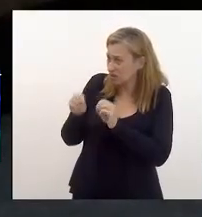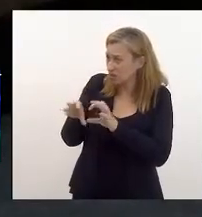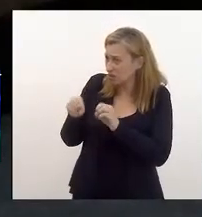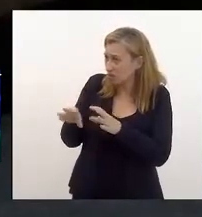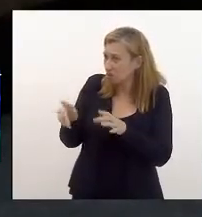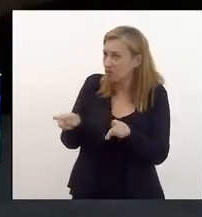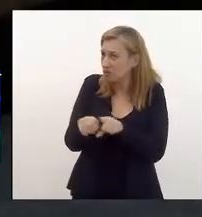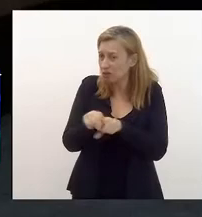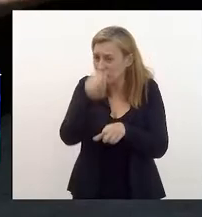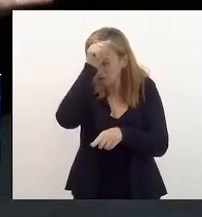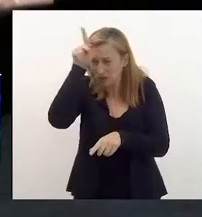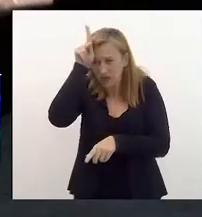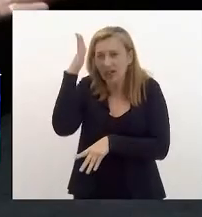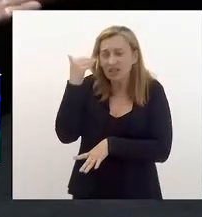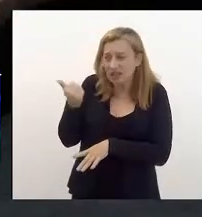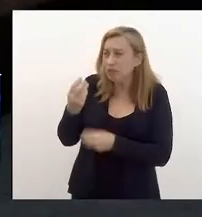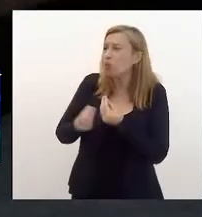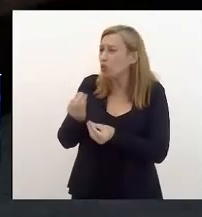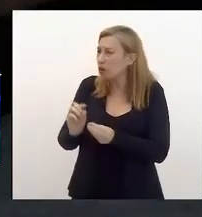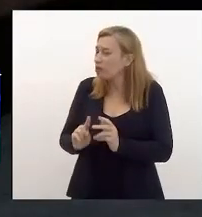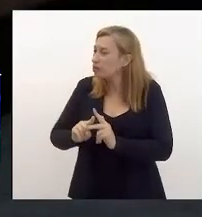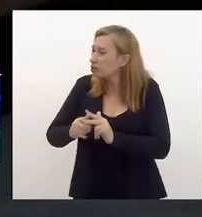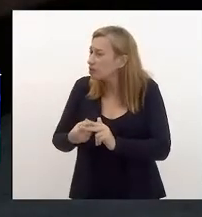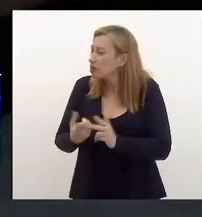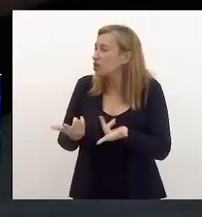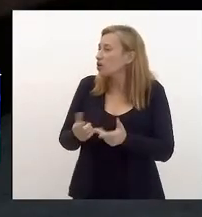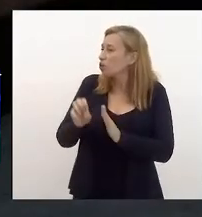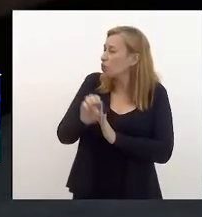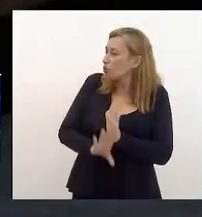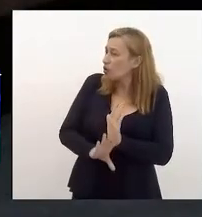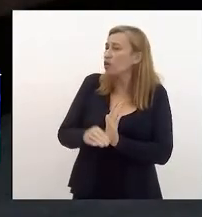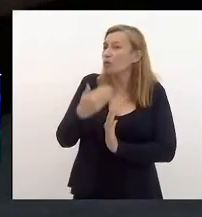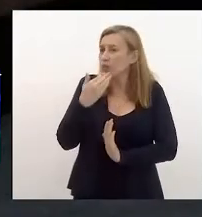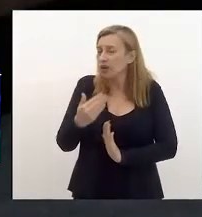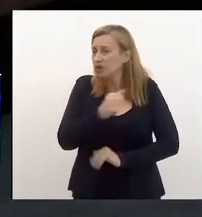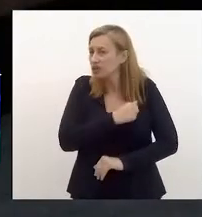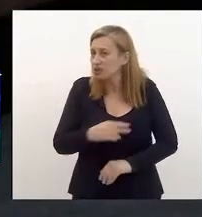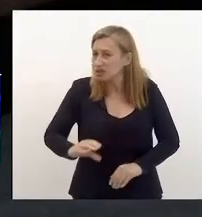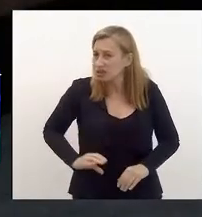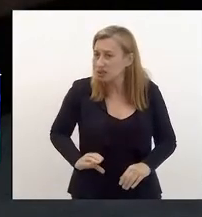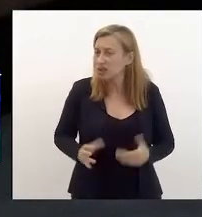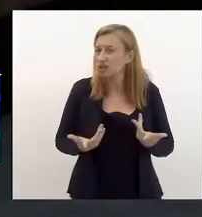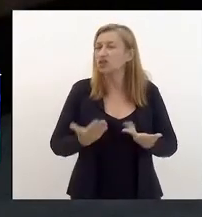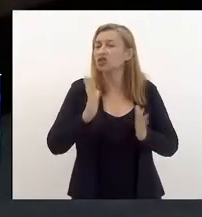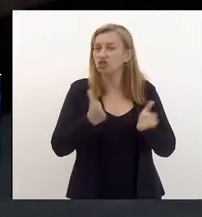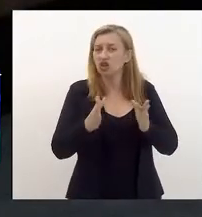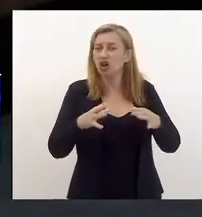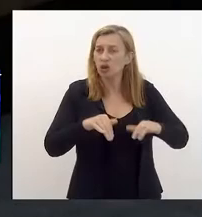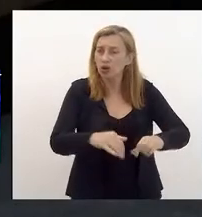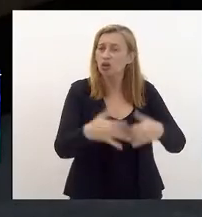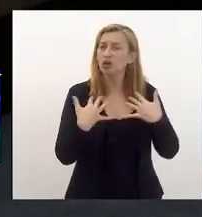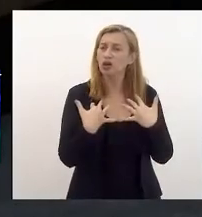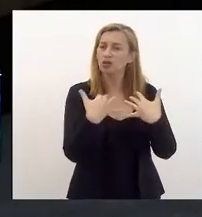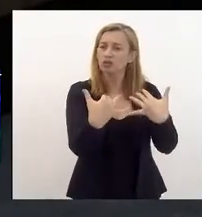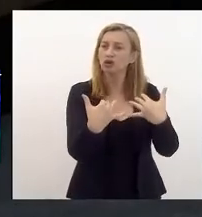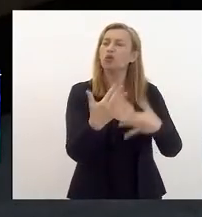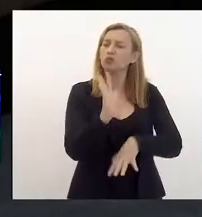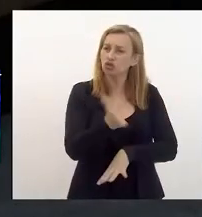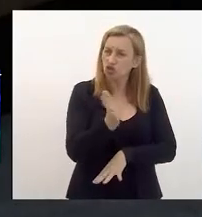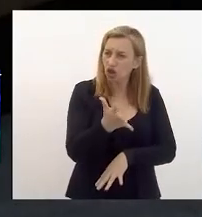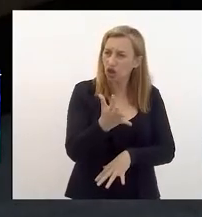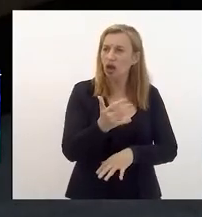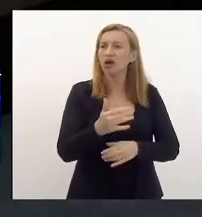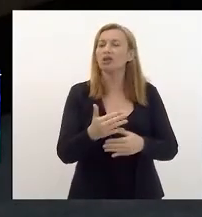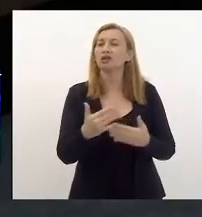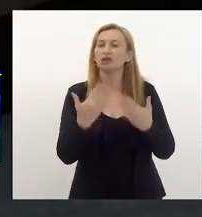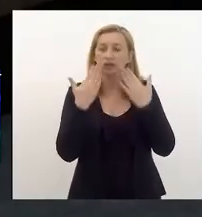prefeito, você sabe o é mexer num currículo, então o apelo que faço ao André, é que a gente já fizemos audiência pública prometida, que assumimos os